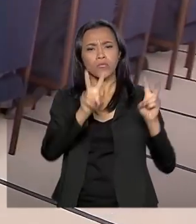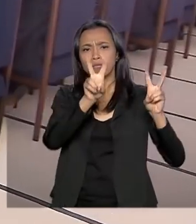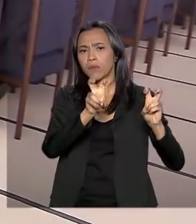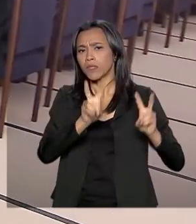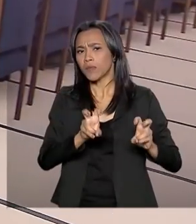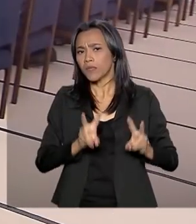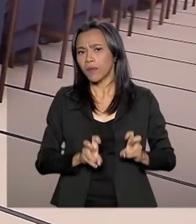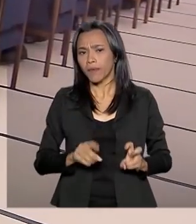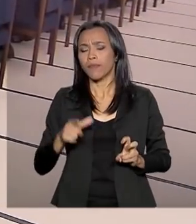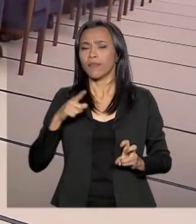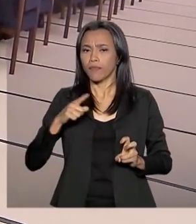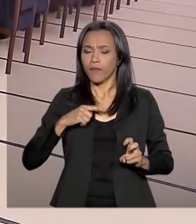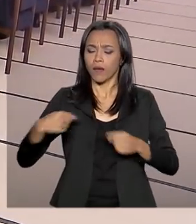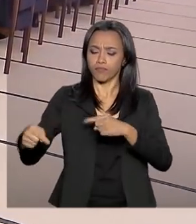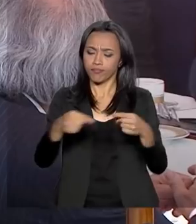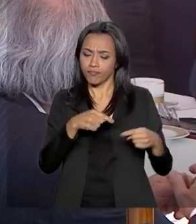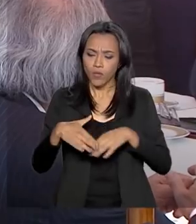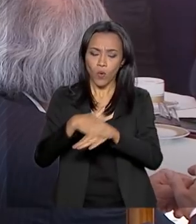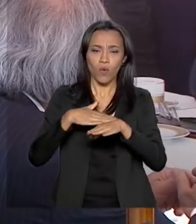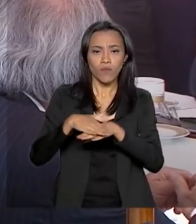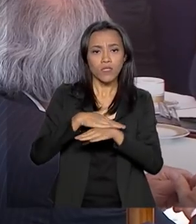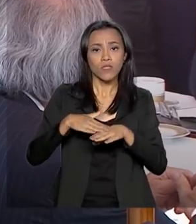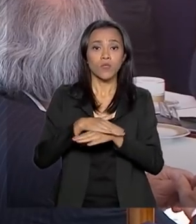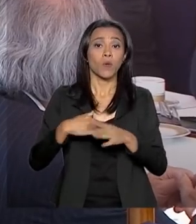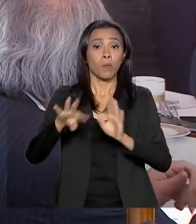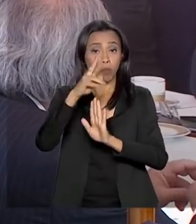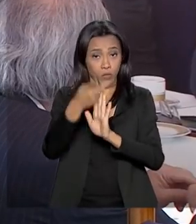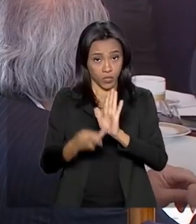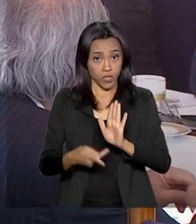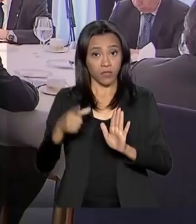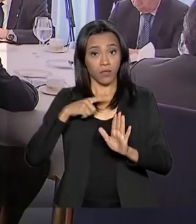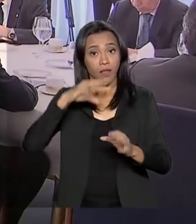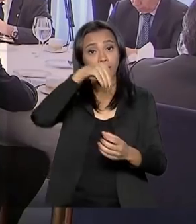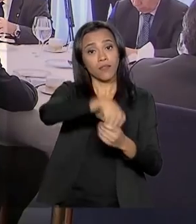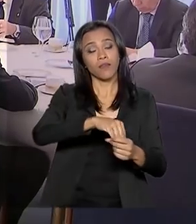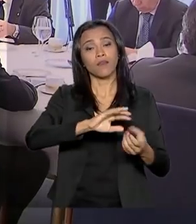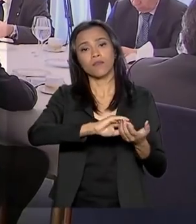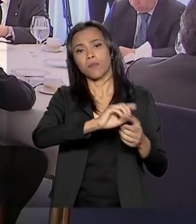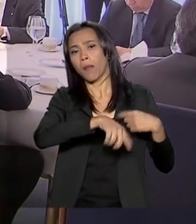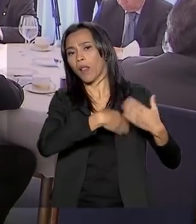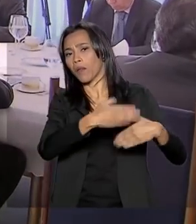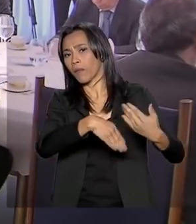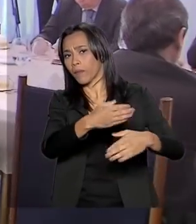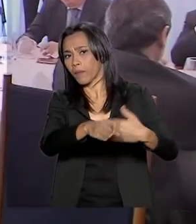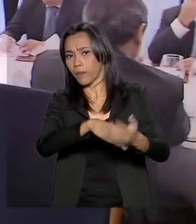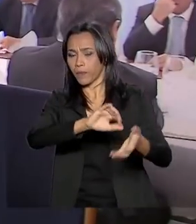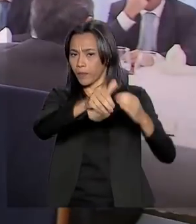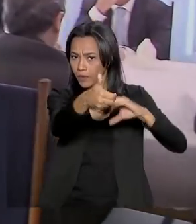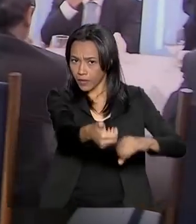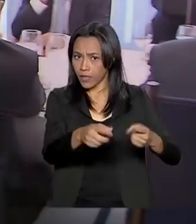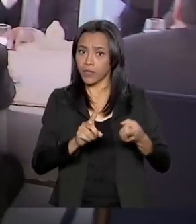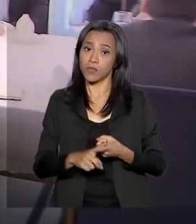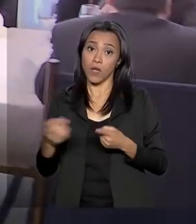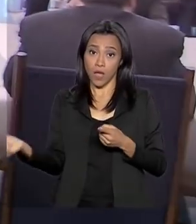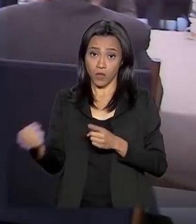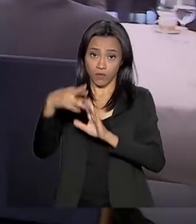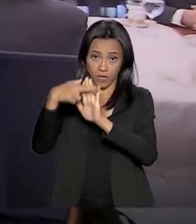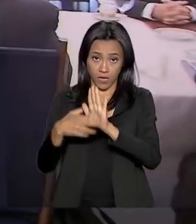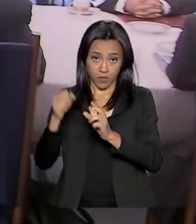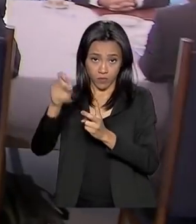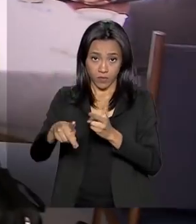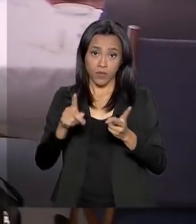projetos de interesse do governo que estão tramitando no Congresso, como a nova Previdência, novo contingenciamento de